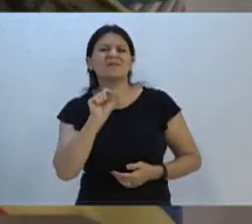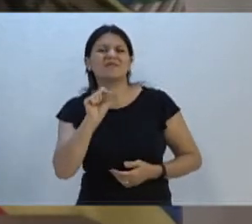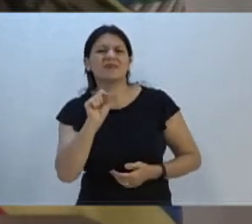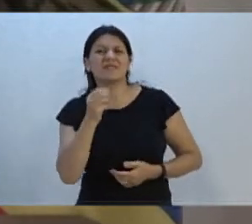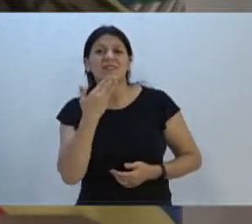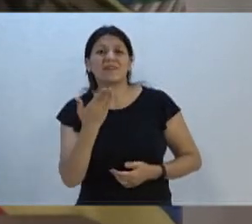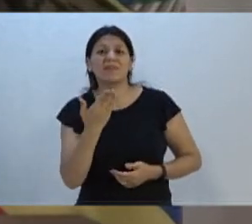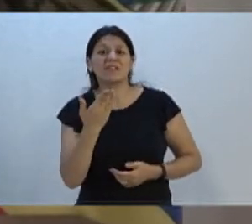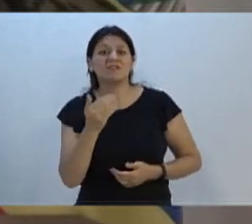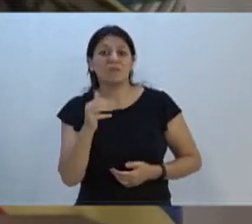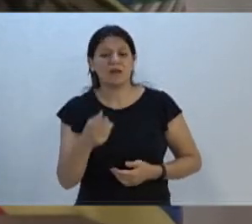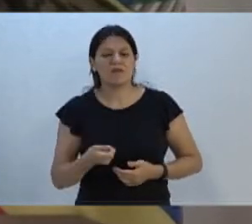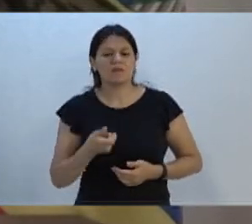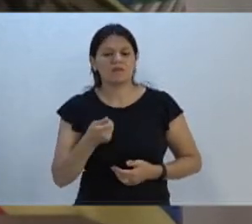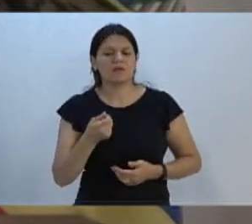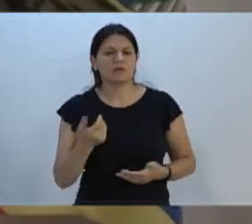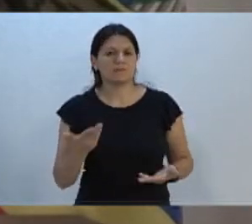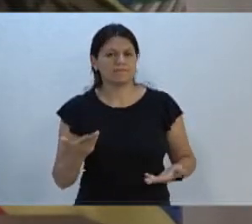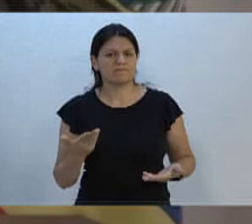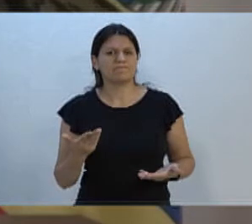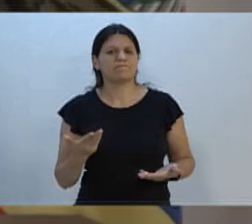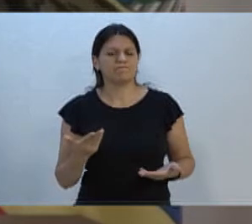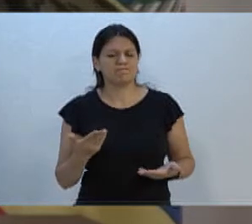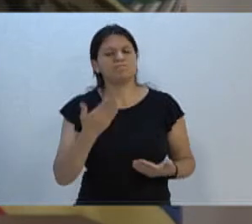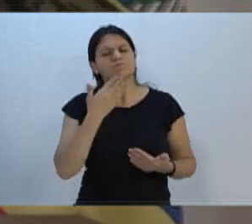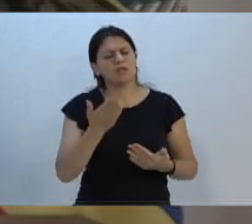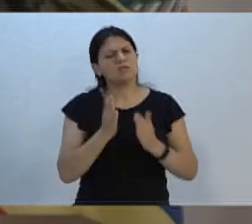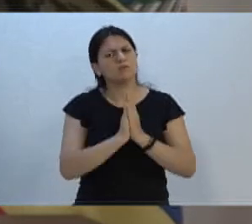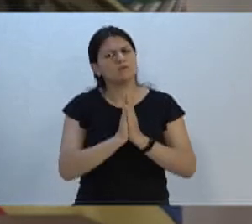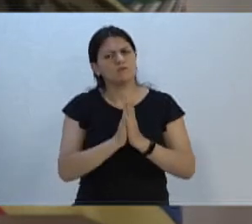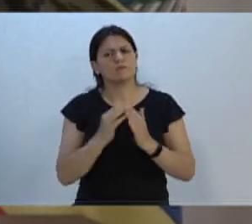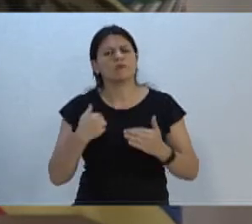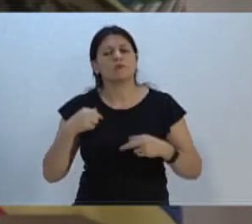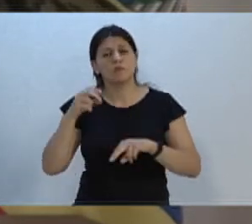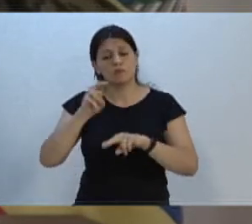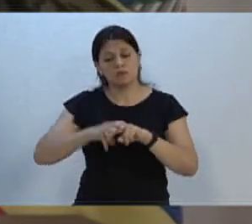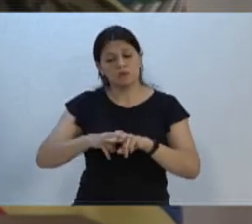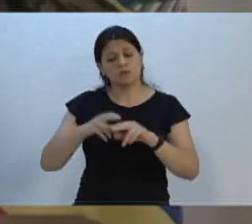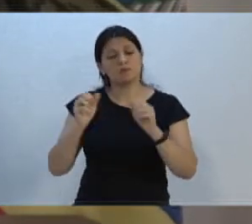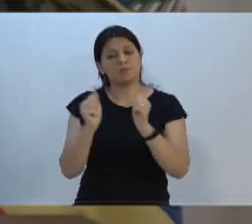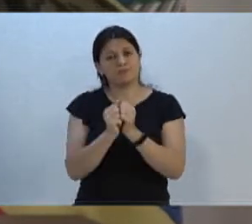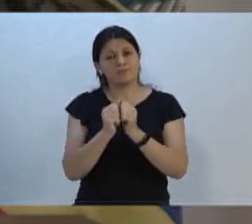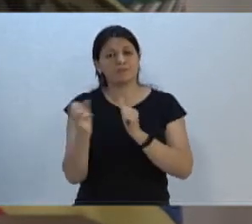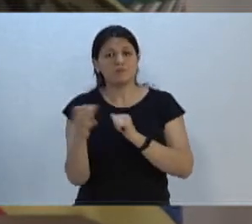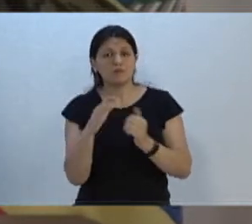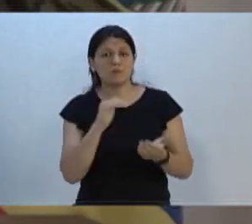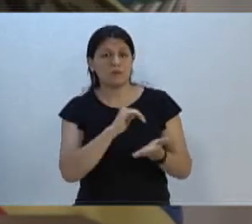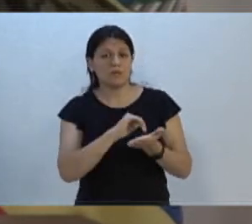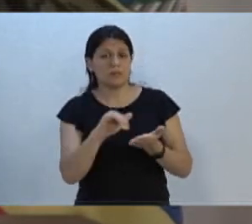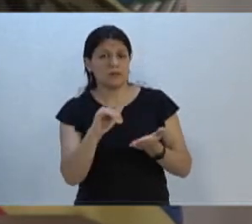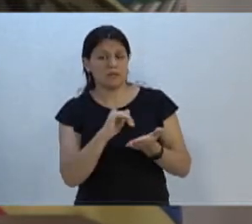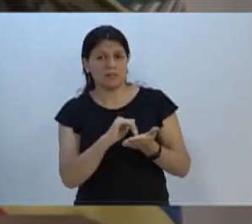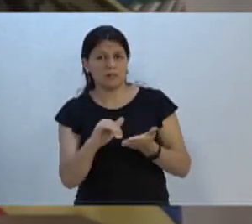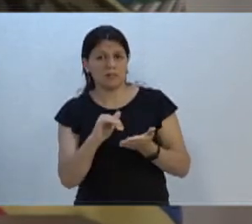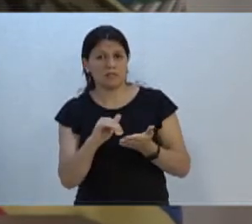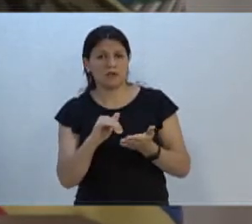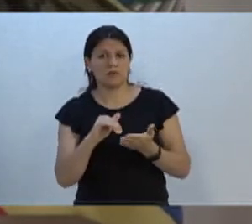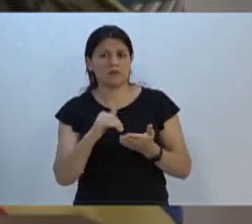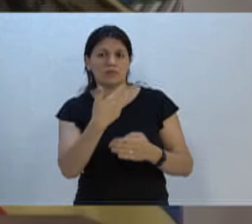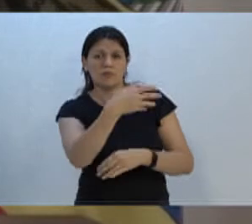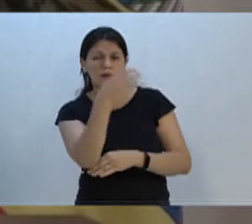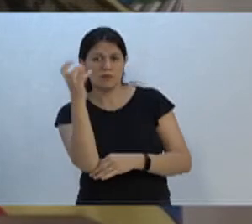propina ainda? Então, eu peço encaricidamente, eu até vou sentar com o novo secretário do meio ambiente,